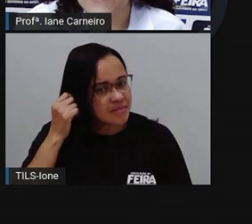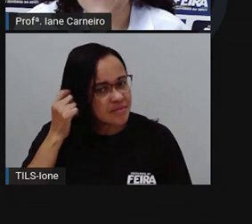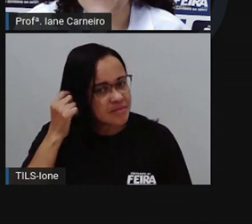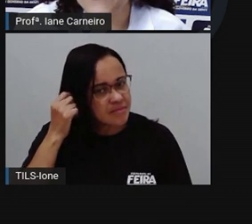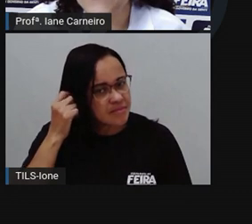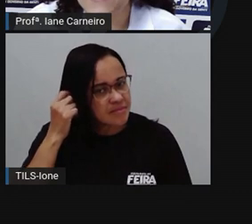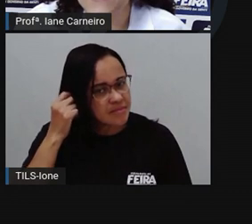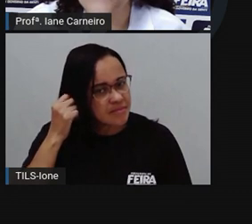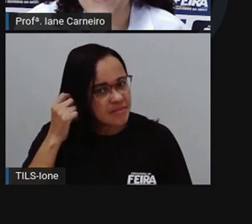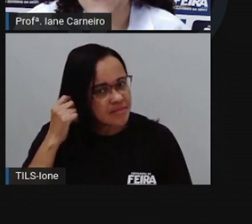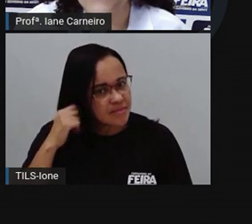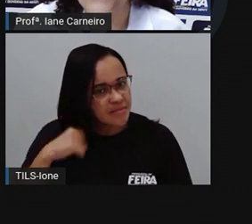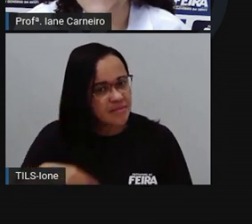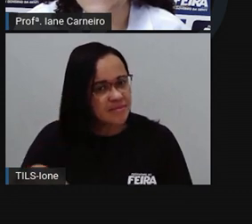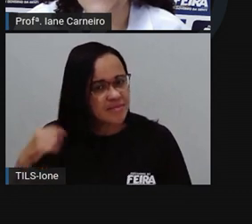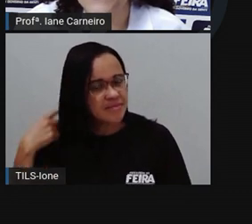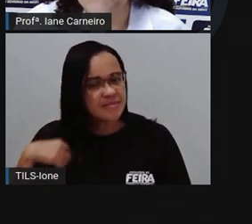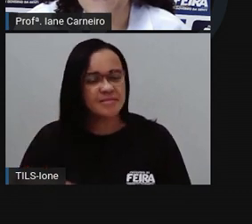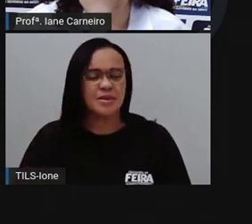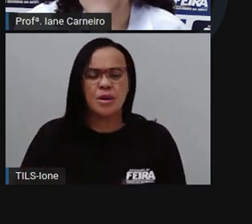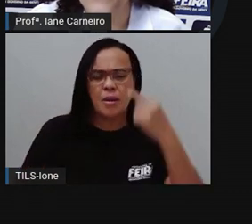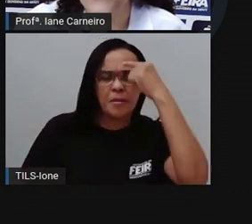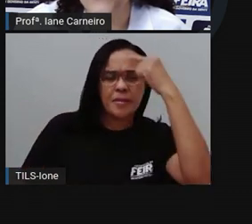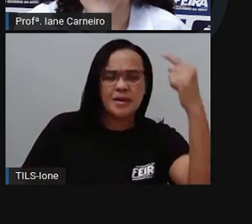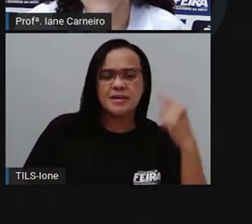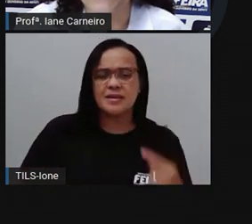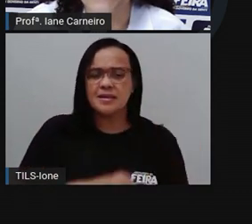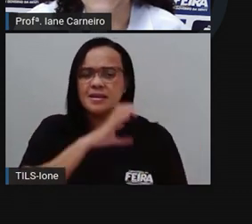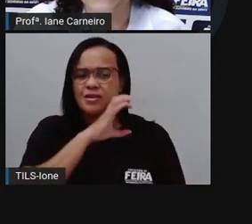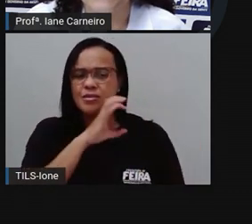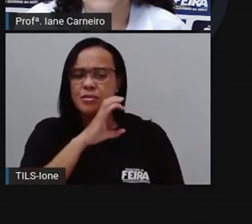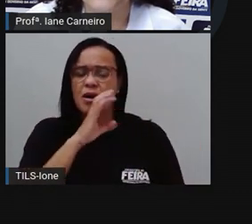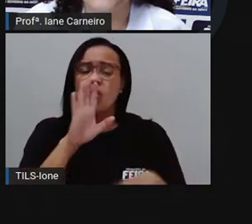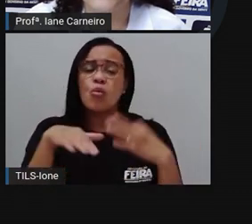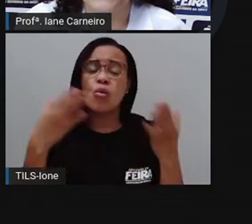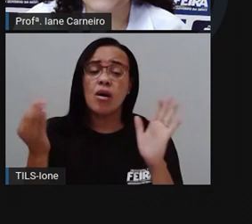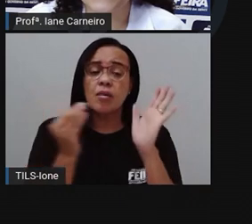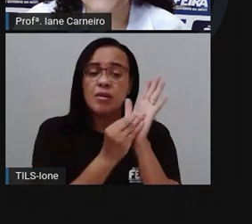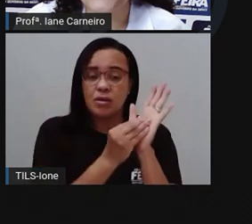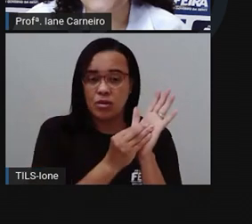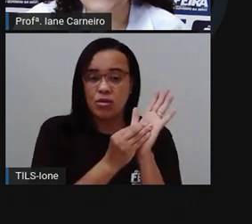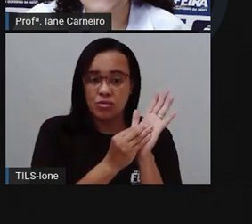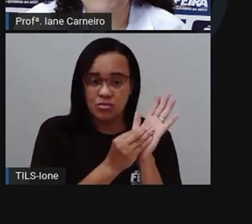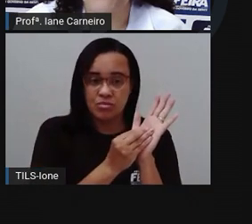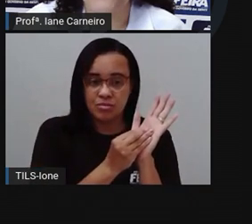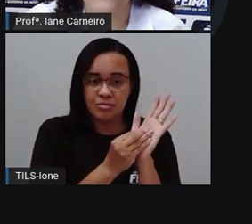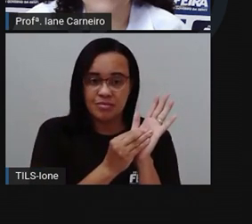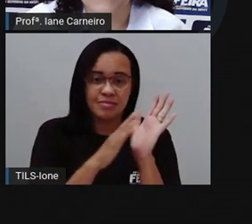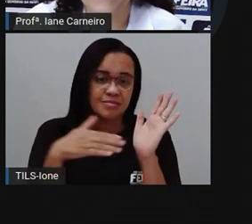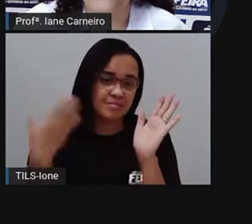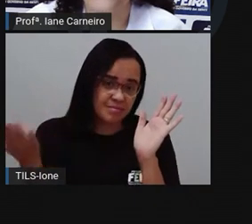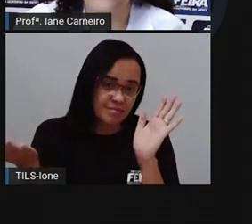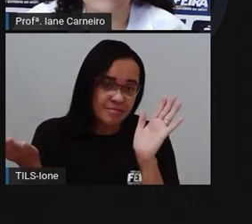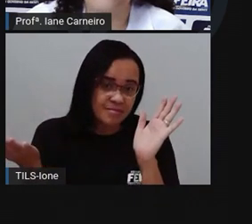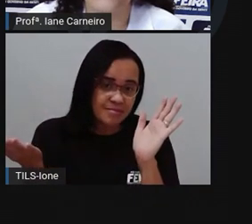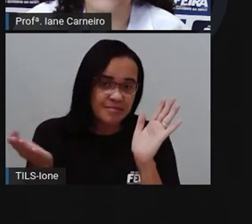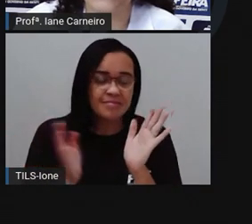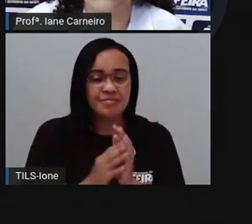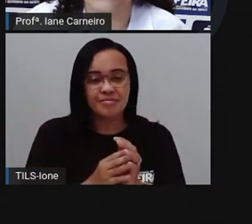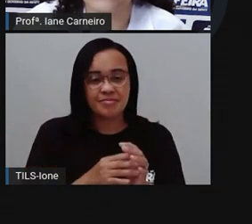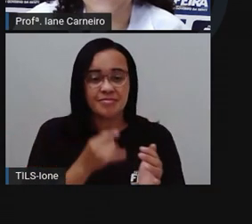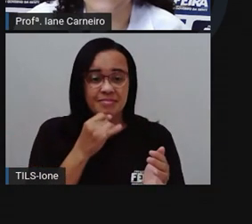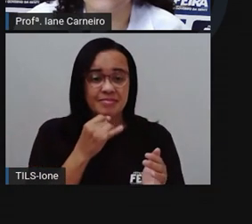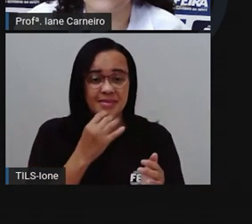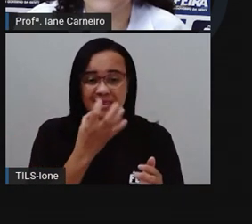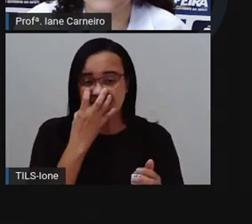O que a Pró insere aqui? Fala aí, pensa em um animal, pra Pró colocar aqui. Pensa em um animal. Vou colocar um cachorro,